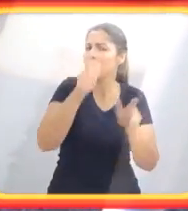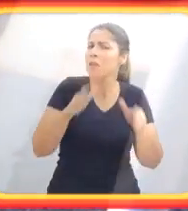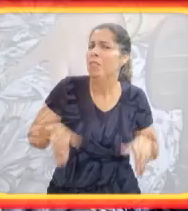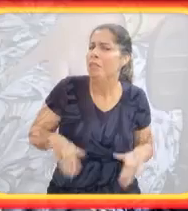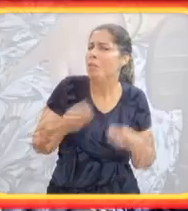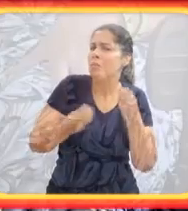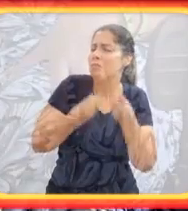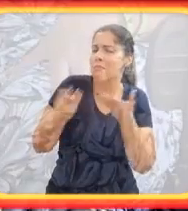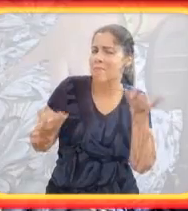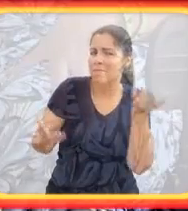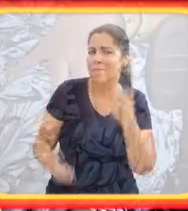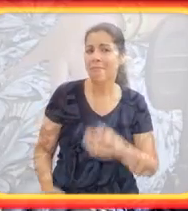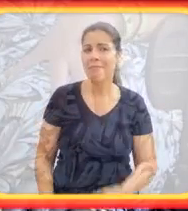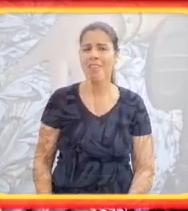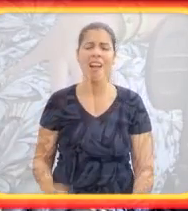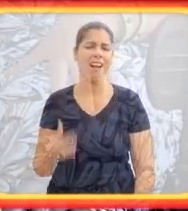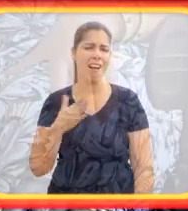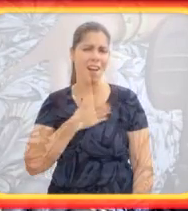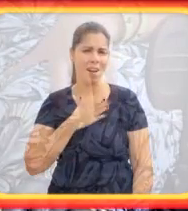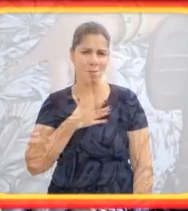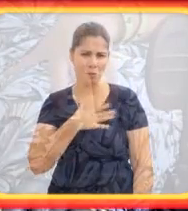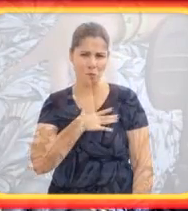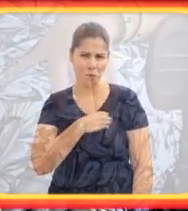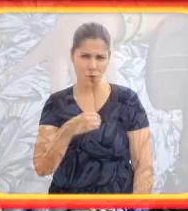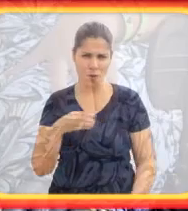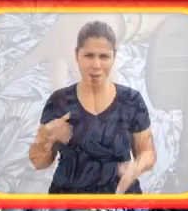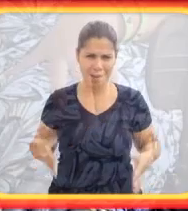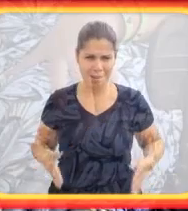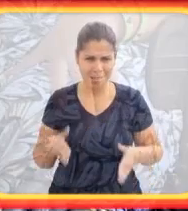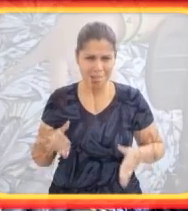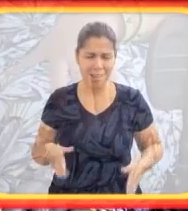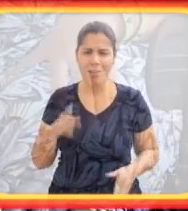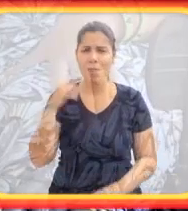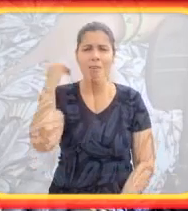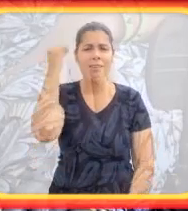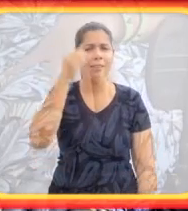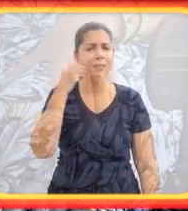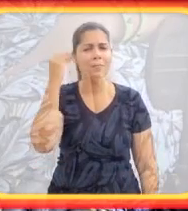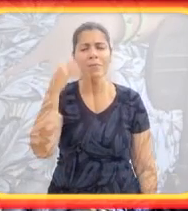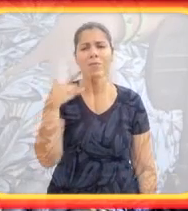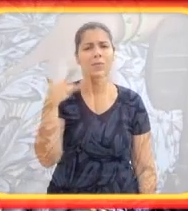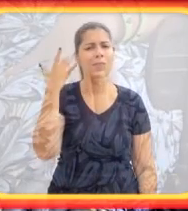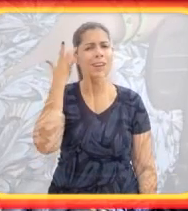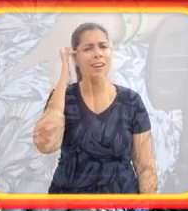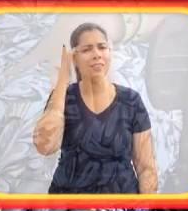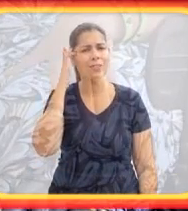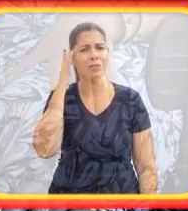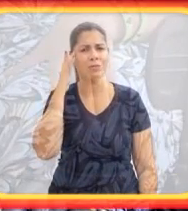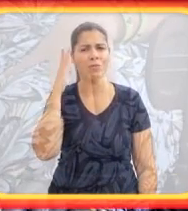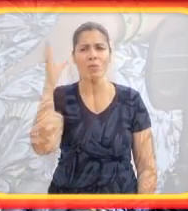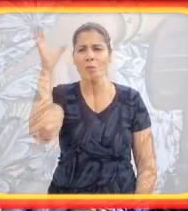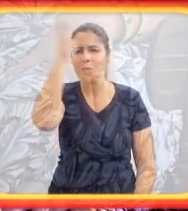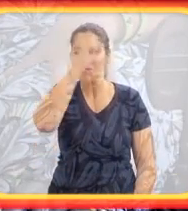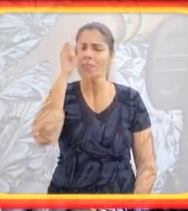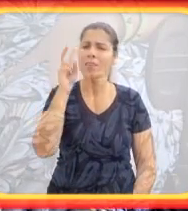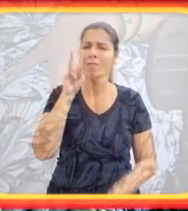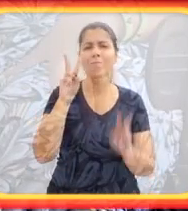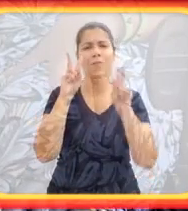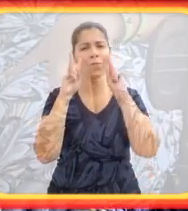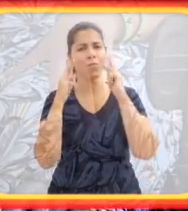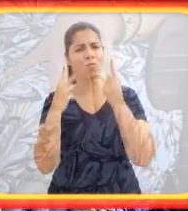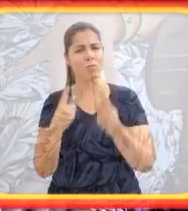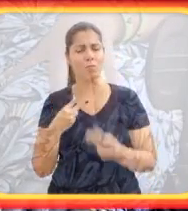Saulo, o que é ser filho de cadeirante? Para mim, ser filho de cadeirante é uma experiência que eu acho que eu fui aprender